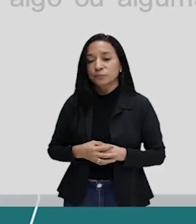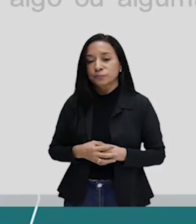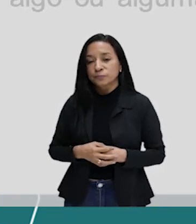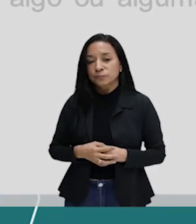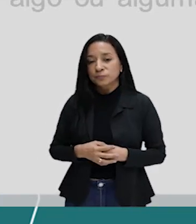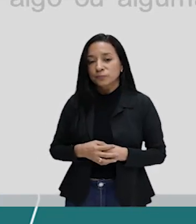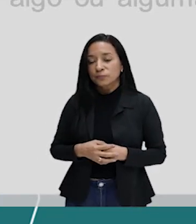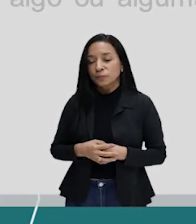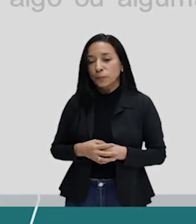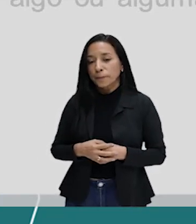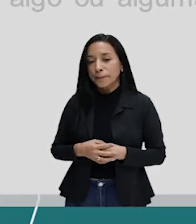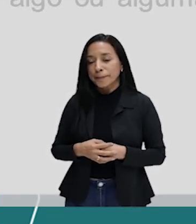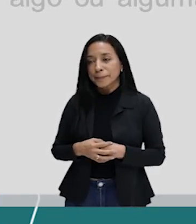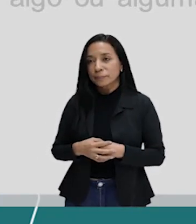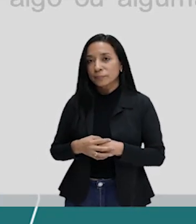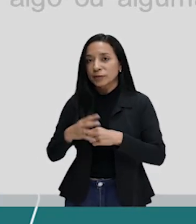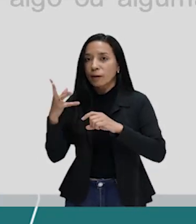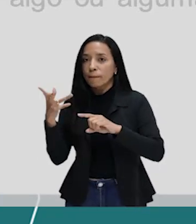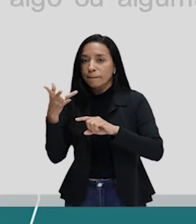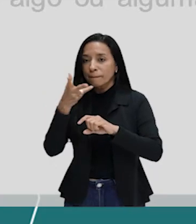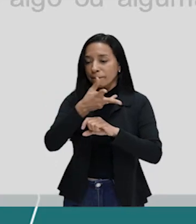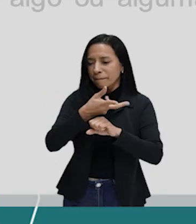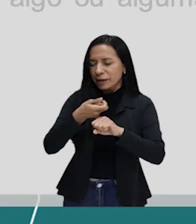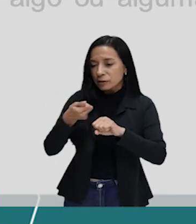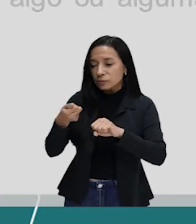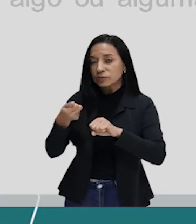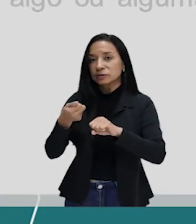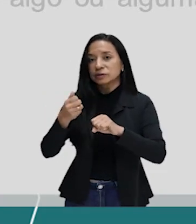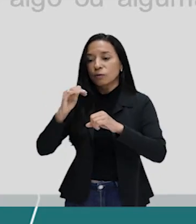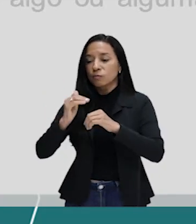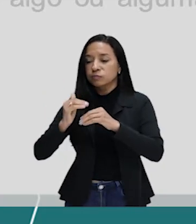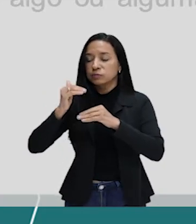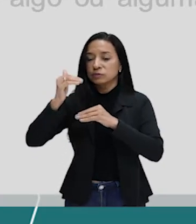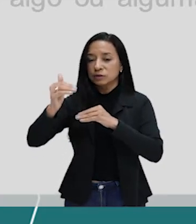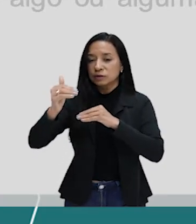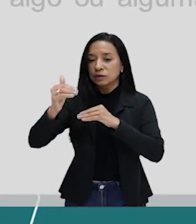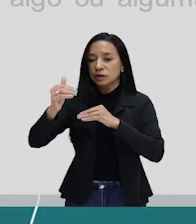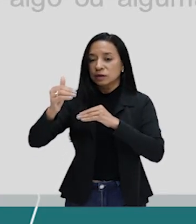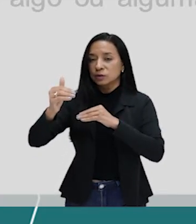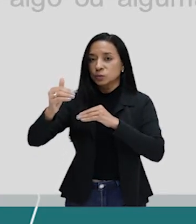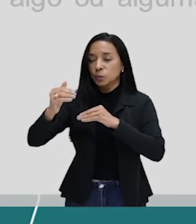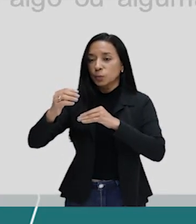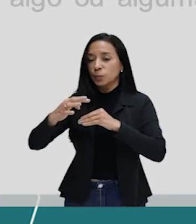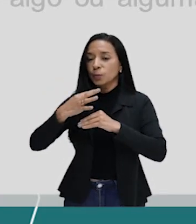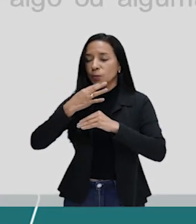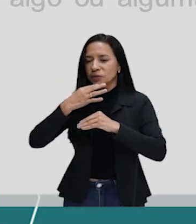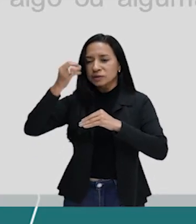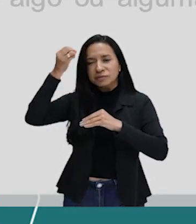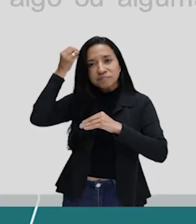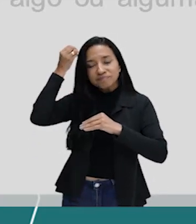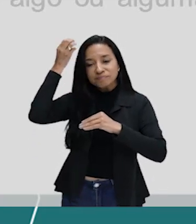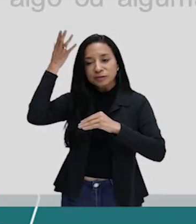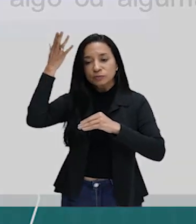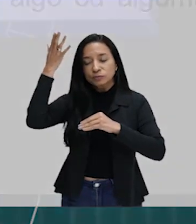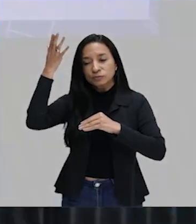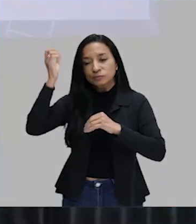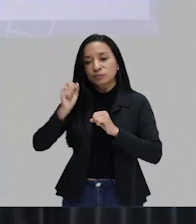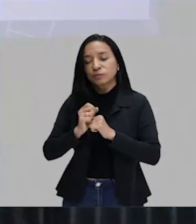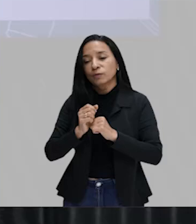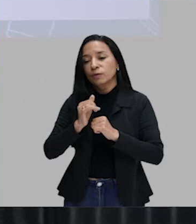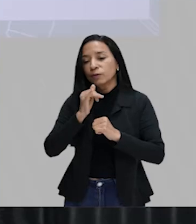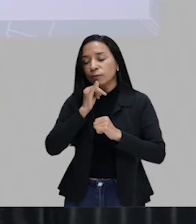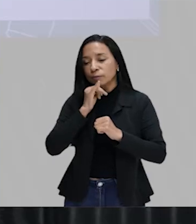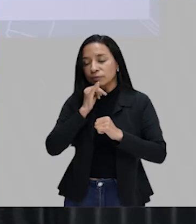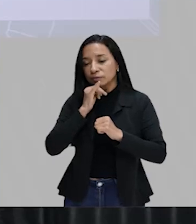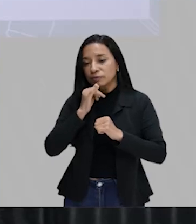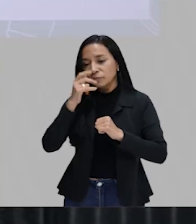A persuasão extrapola, vai além do conhecimento. Uma pessoa, ah, que